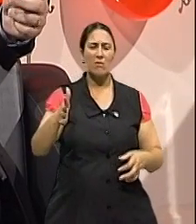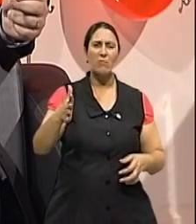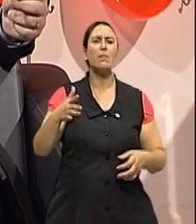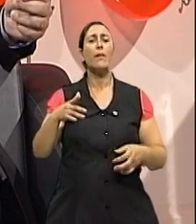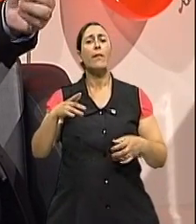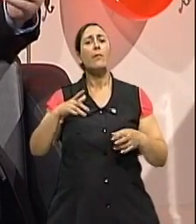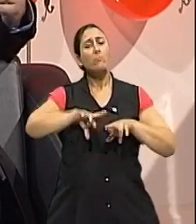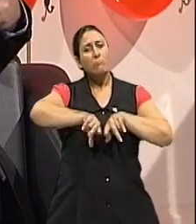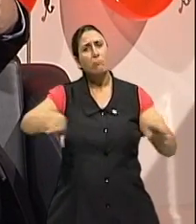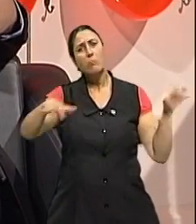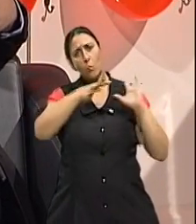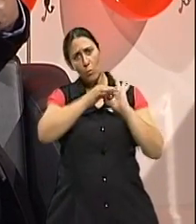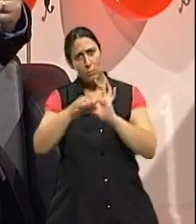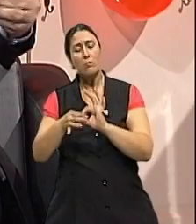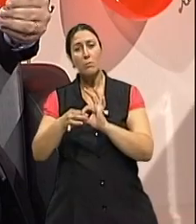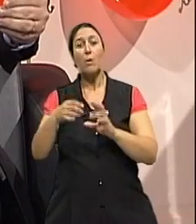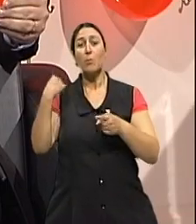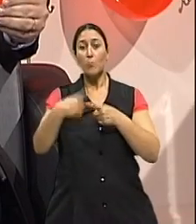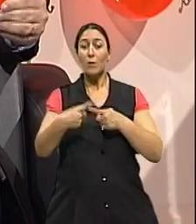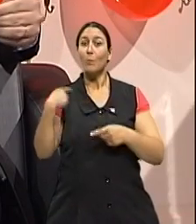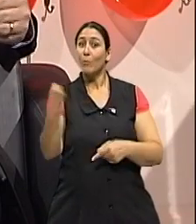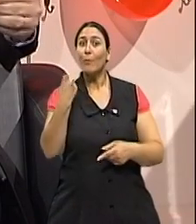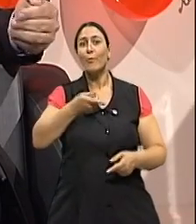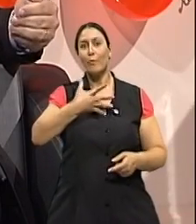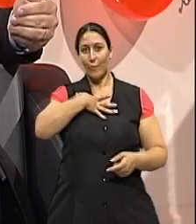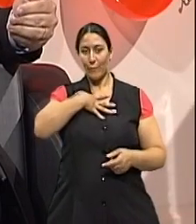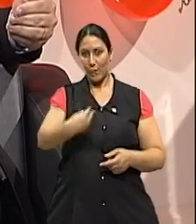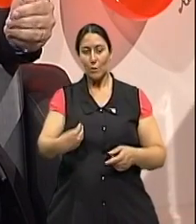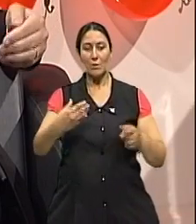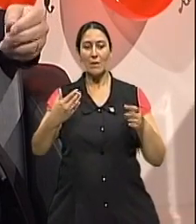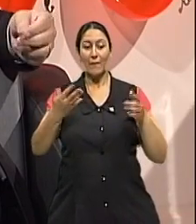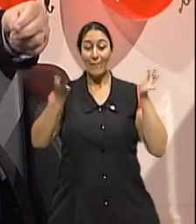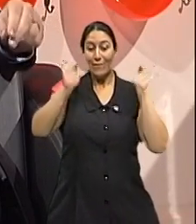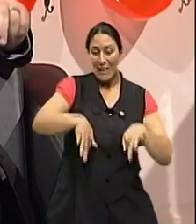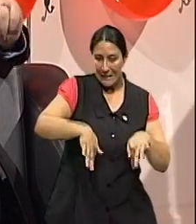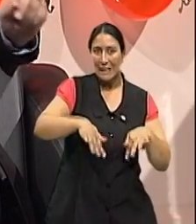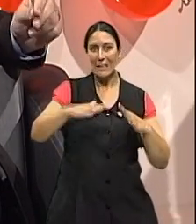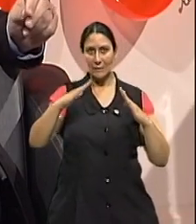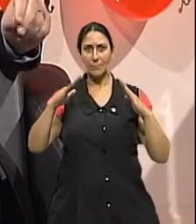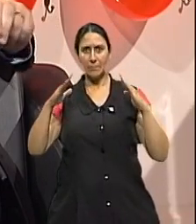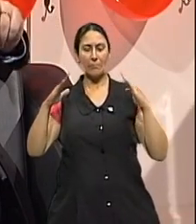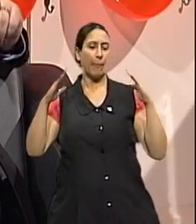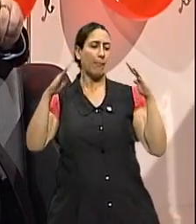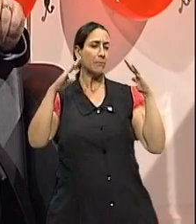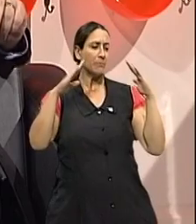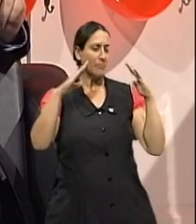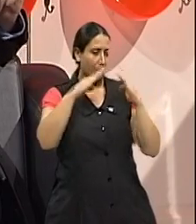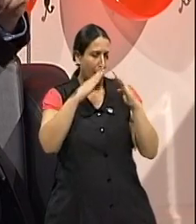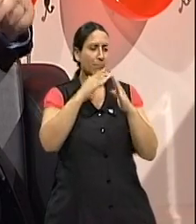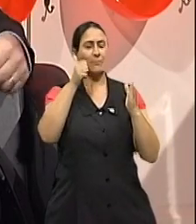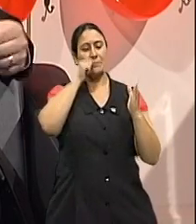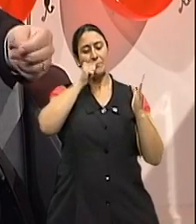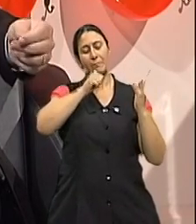que a mulher, ela... Quando os filhos saíam de casa, né, ela também deprimia, né? Então, chamava de síndrome do ninho vazio. Do ninho vazio, exato.